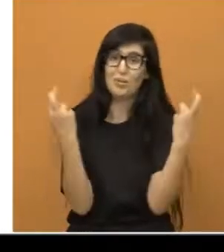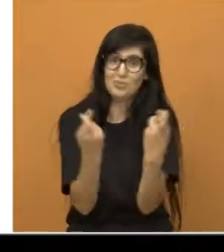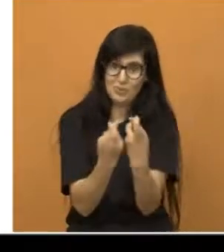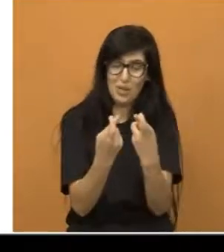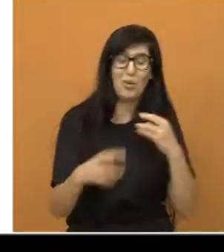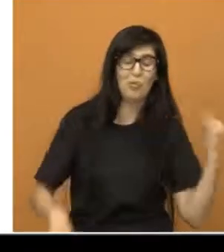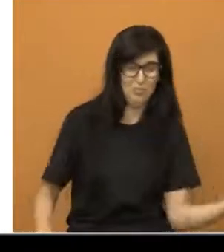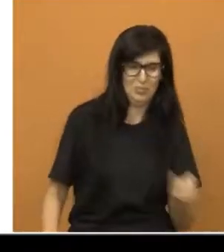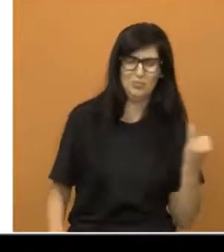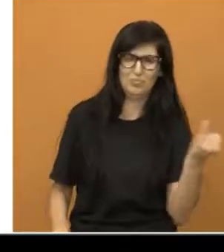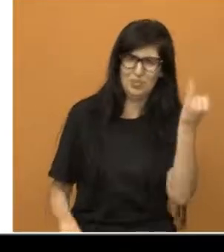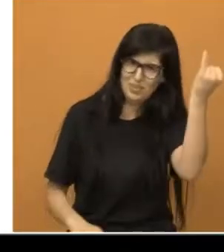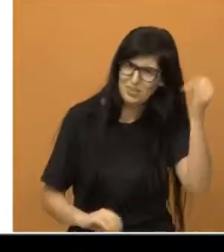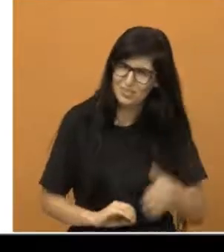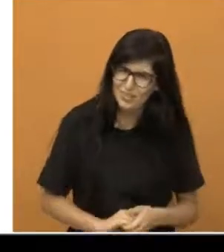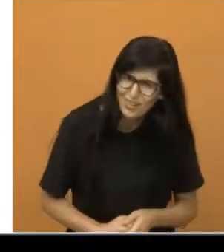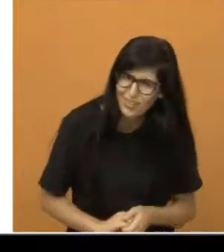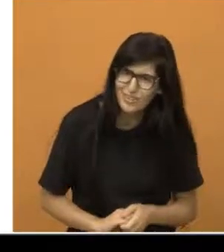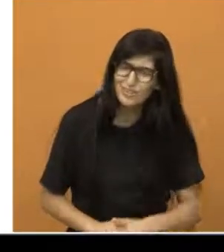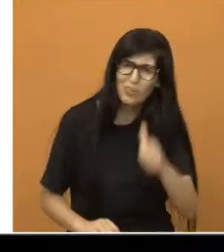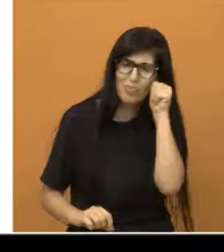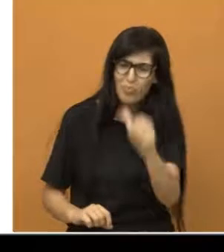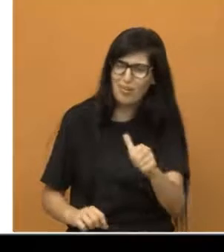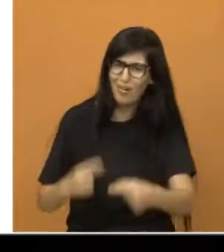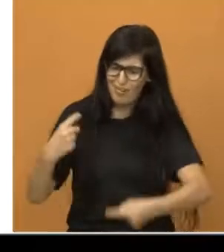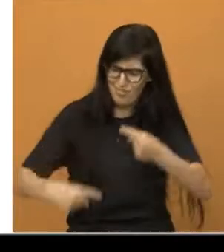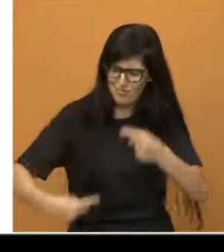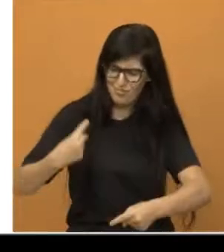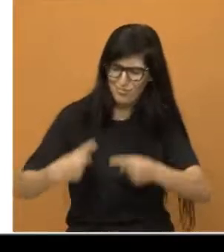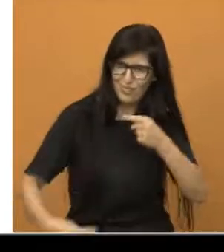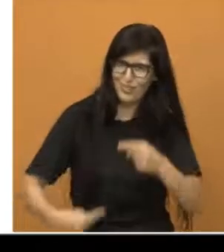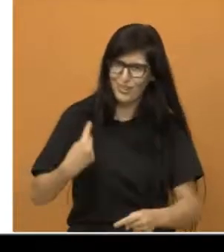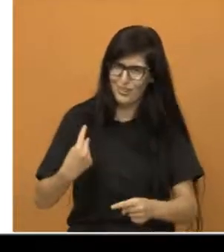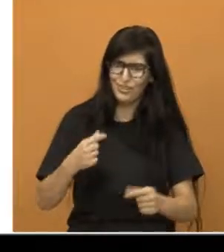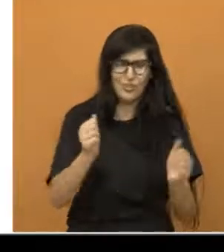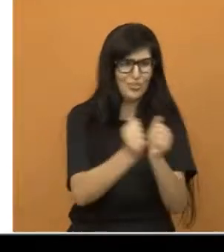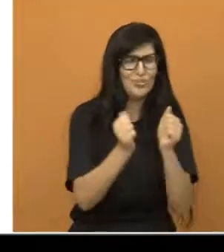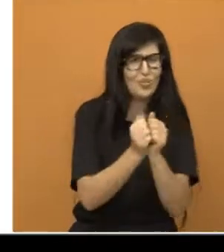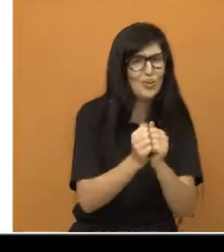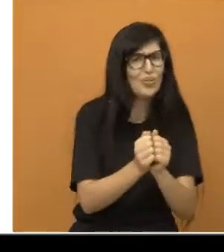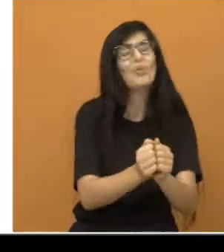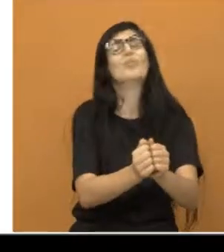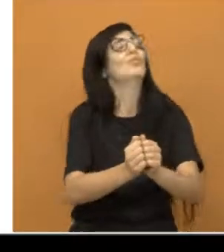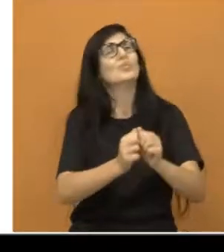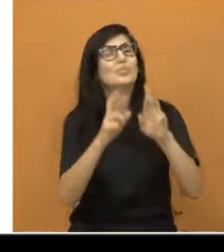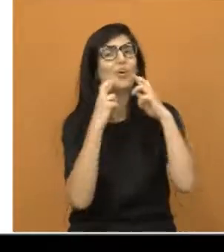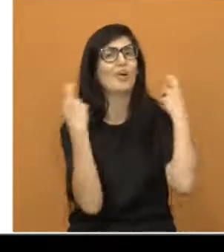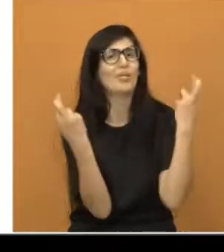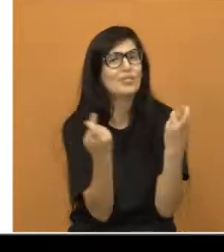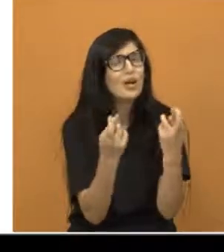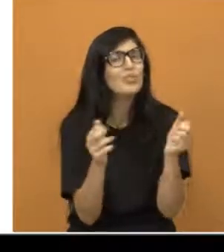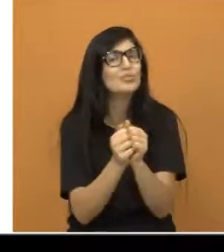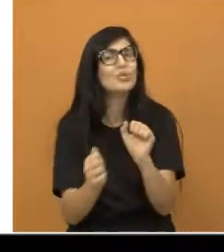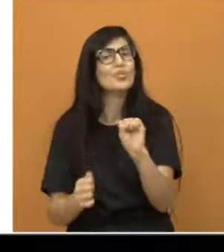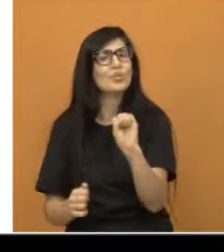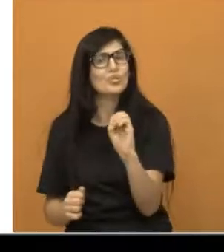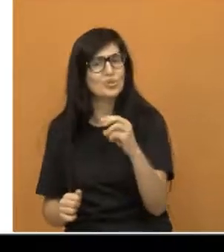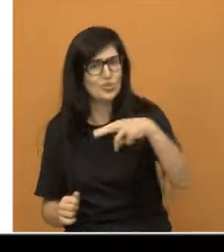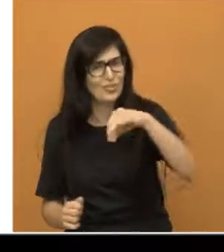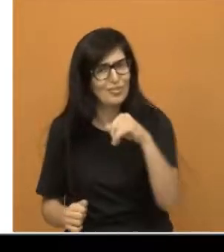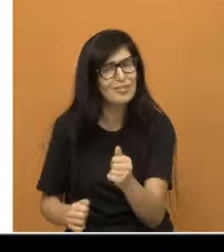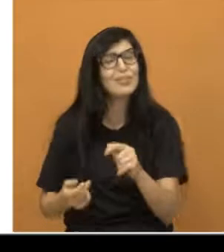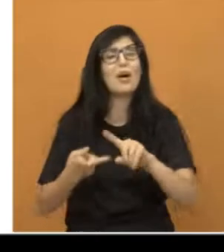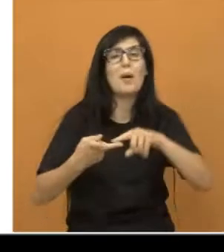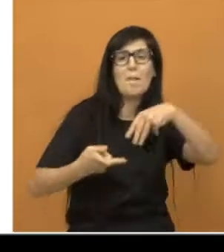presidente de Câmara e Mulher na Política, participei da mesa, junto com a discussão da vereadora Sona Paz da Amizade, a